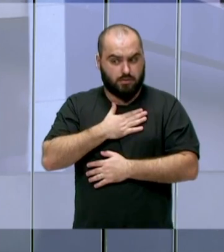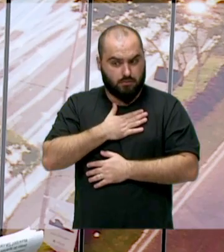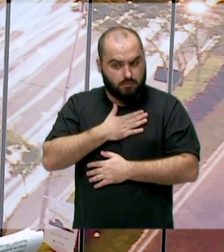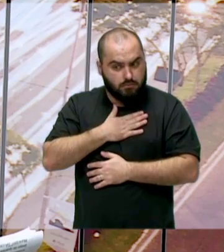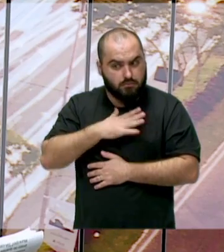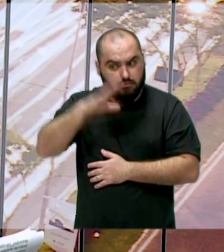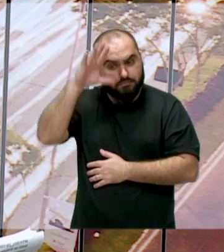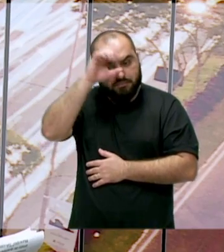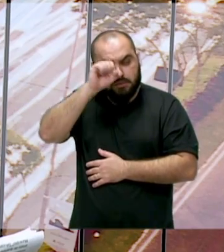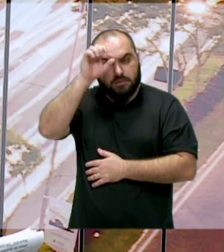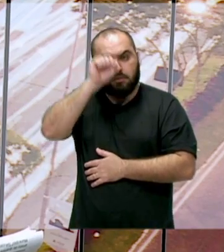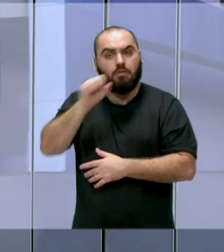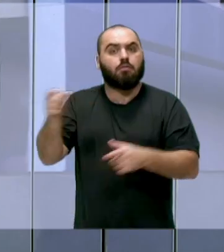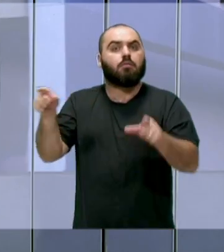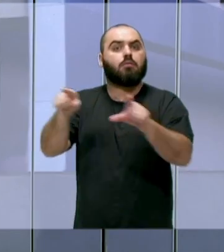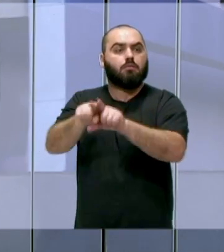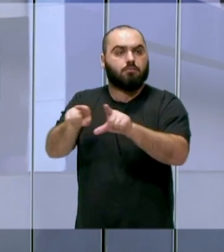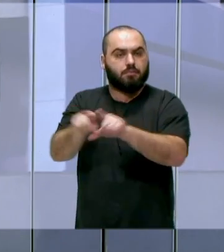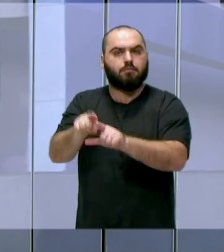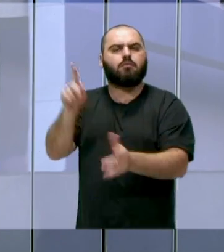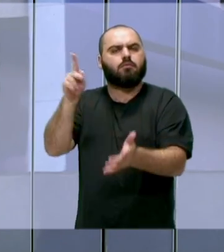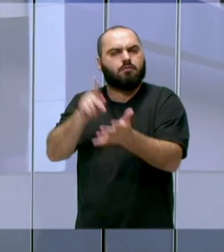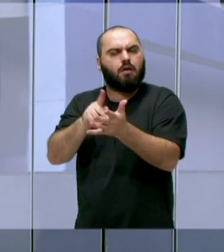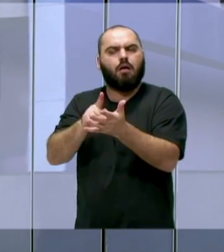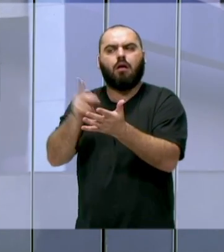muito, né, com certeza lá nas lojas de